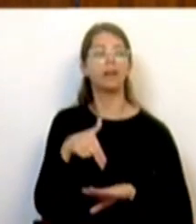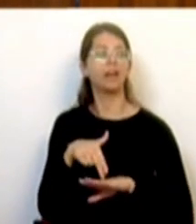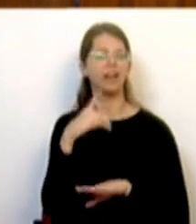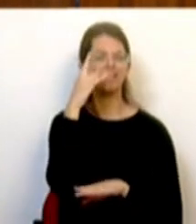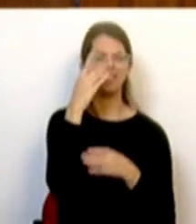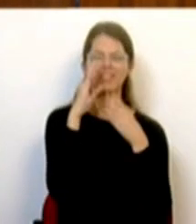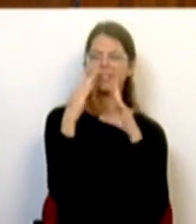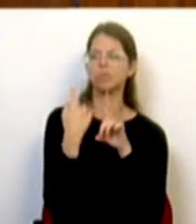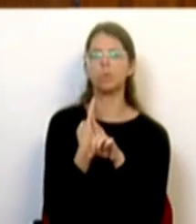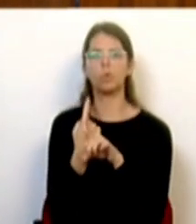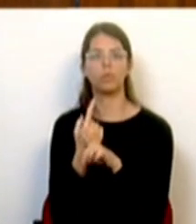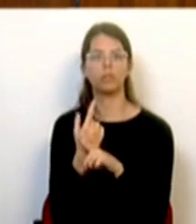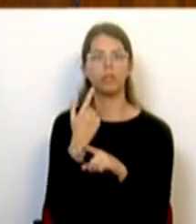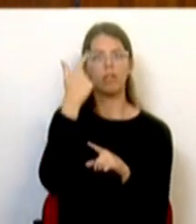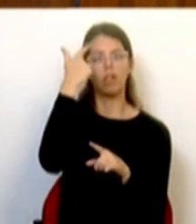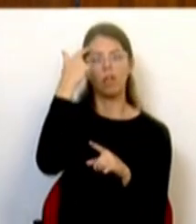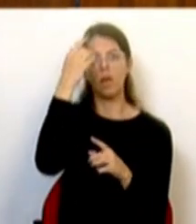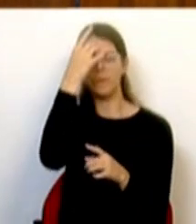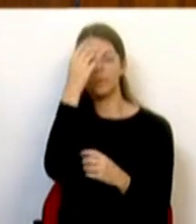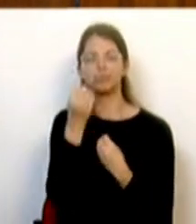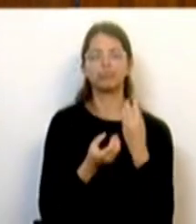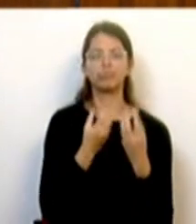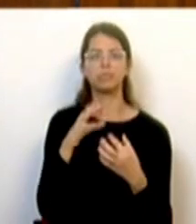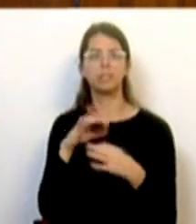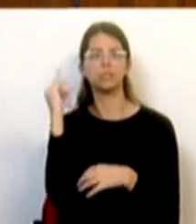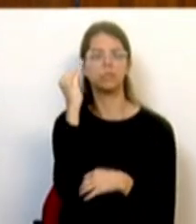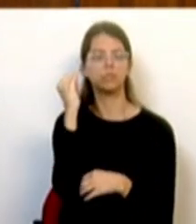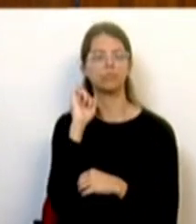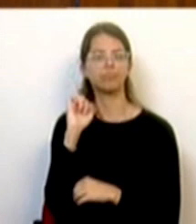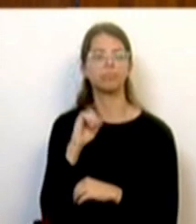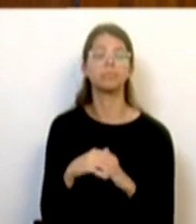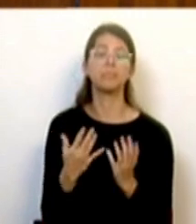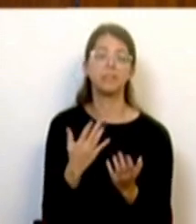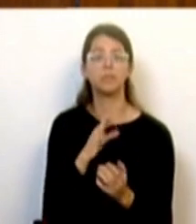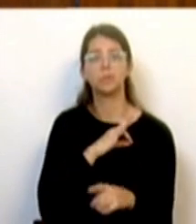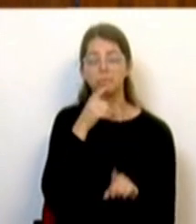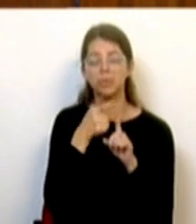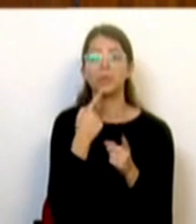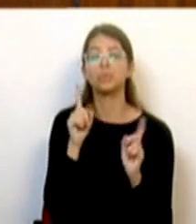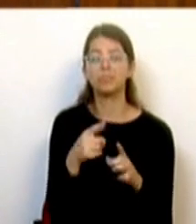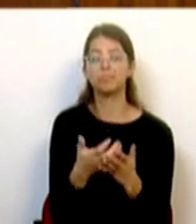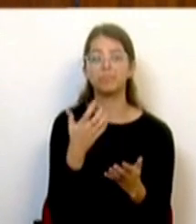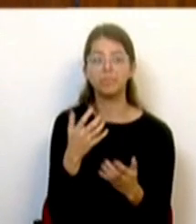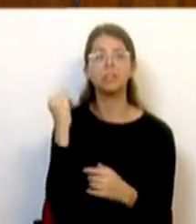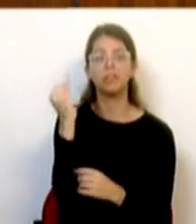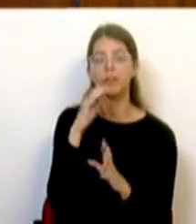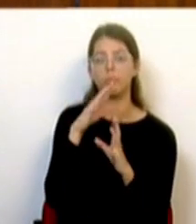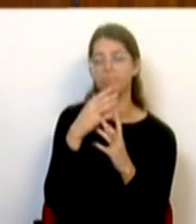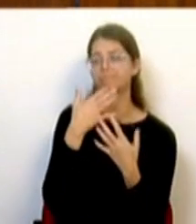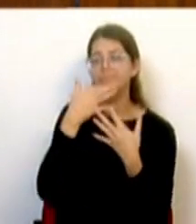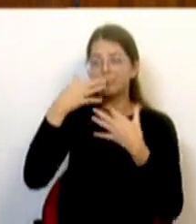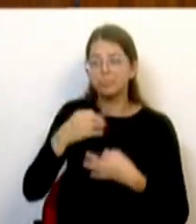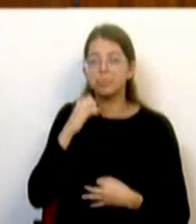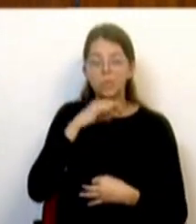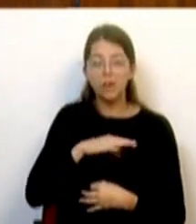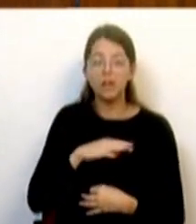sociais e de insinuações sobre as instituições. Isso, Sr. Deputado, eu volto a frisar, descredibiliza as instituições e